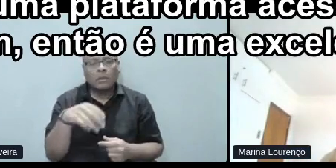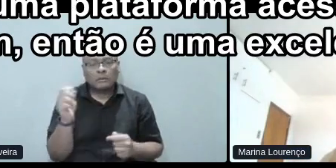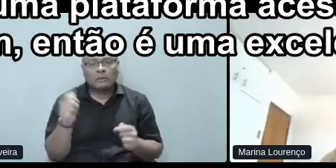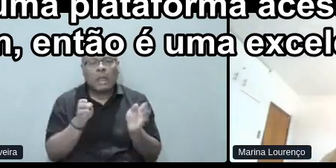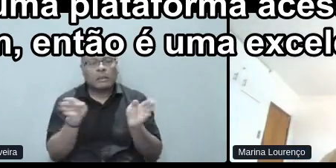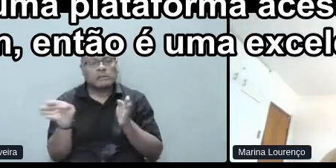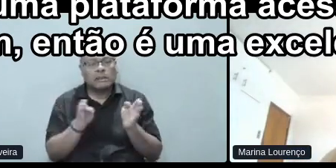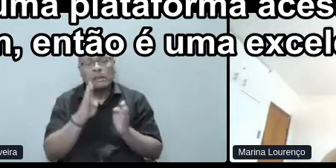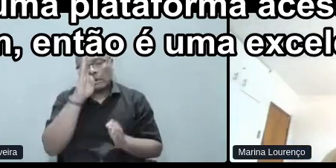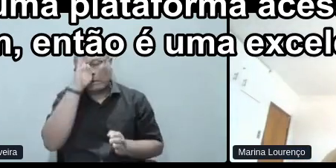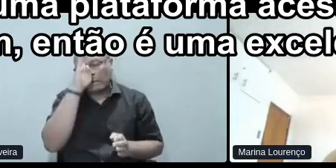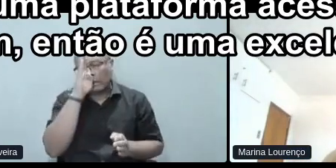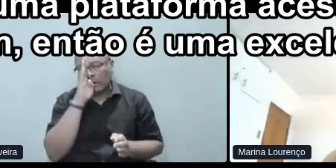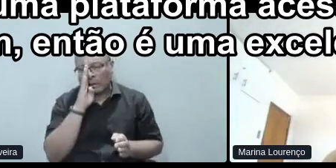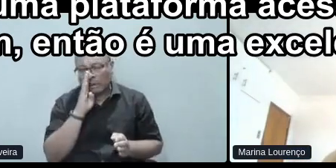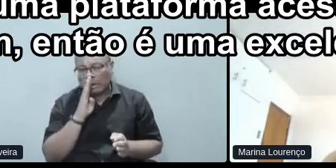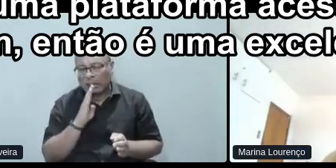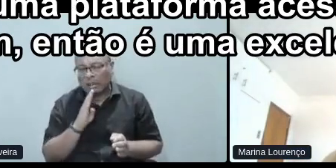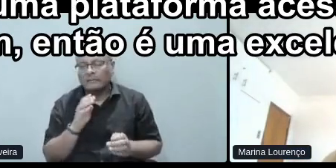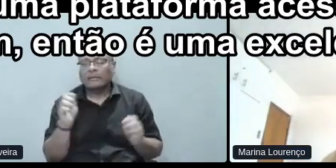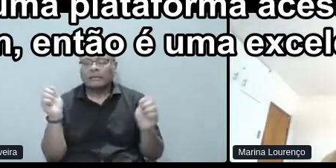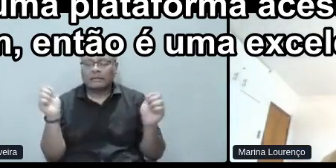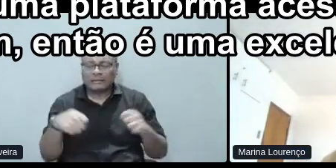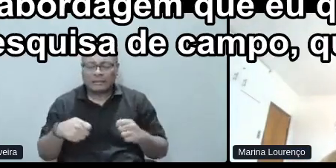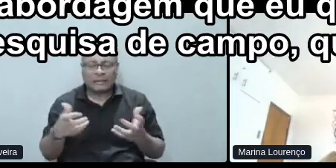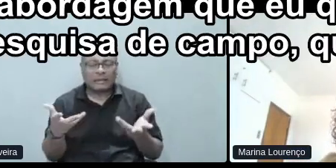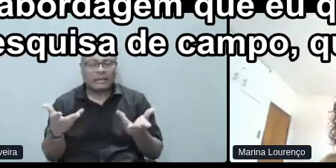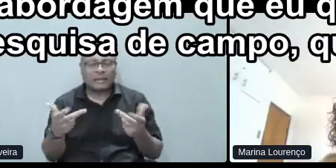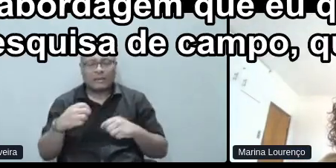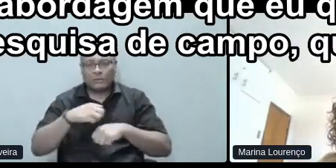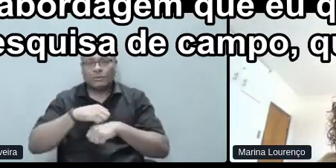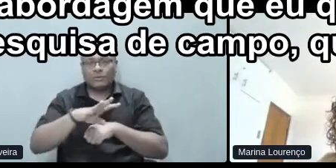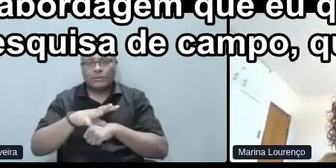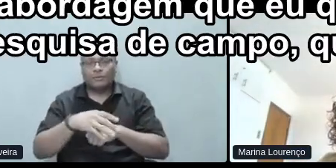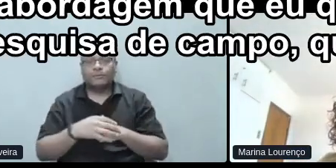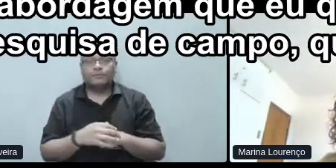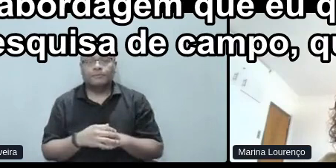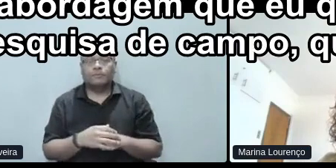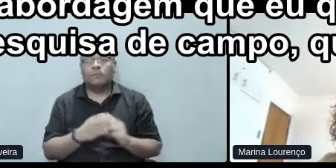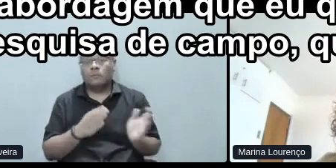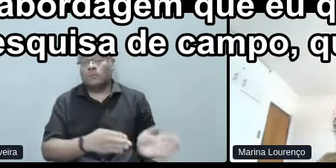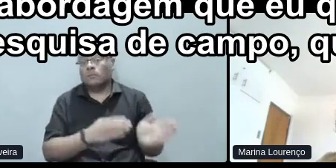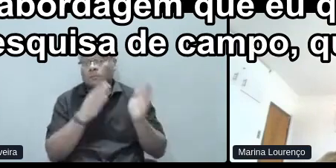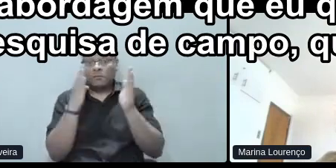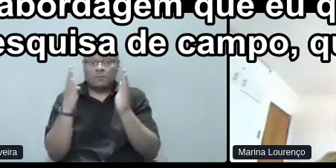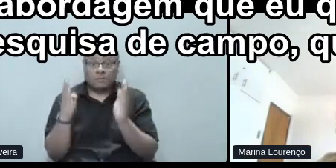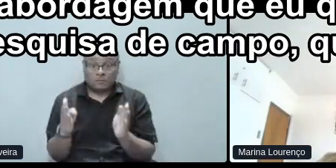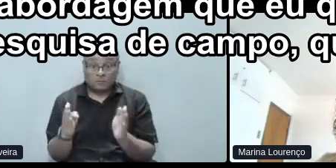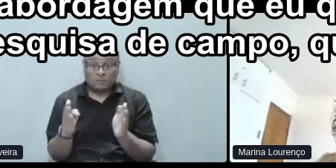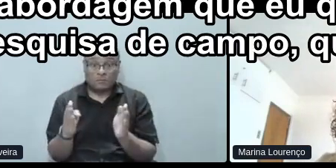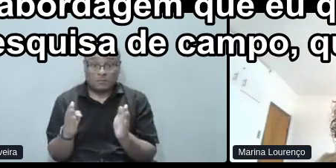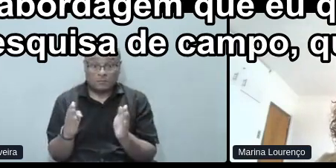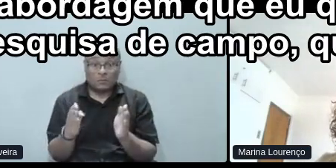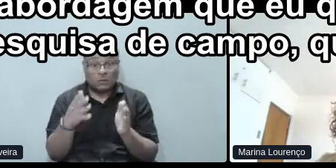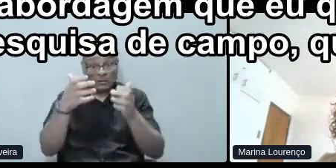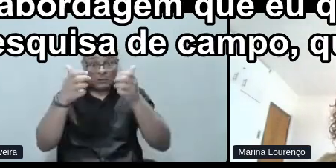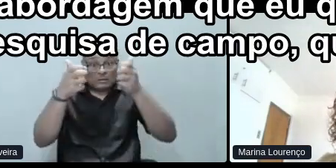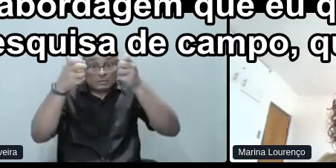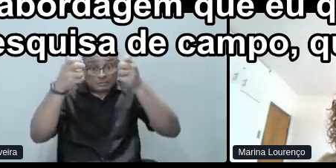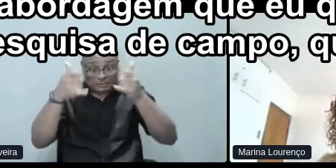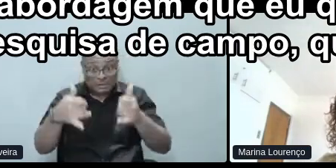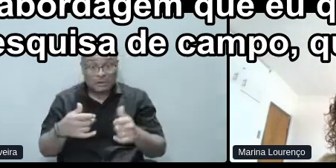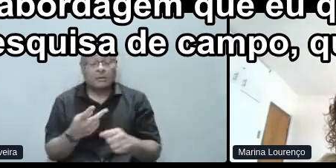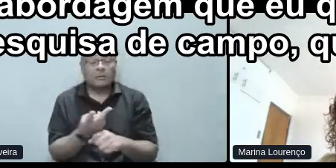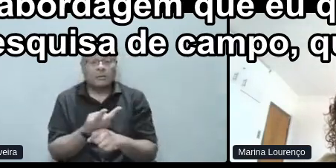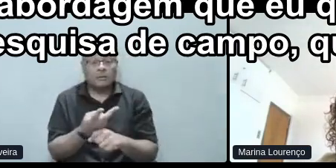é gratuita também, então é uma excelente sugestão. Próxima abordagem que eu queria trazer para vocês é